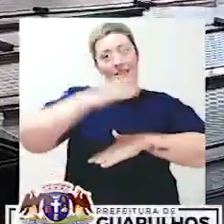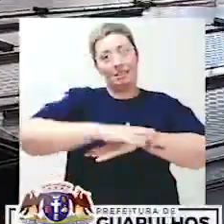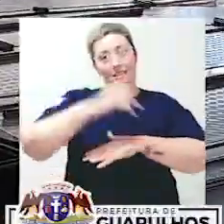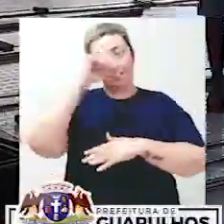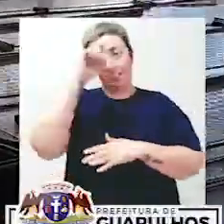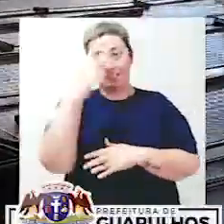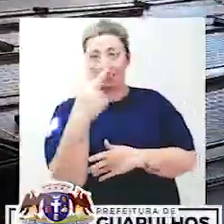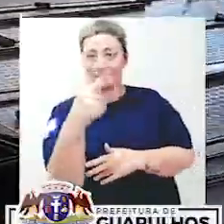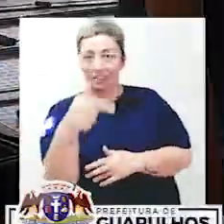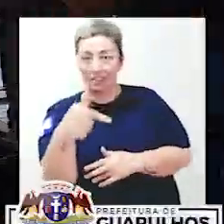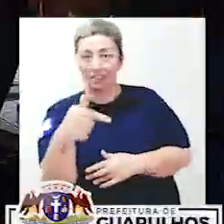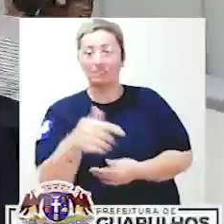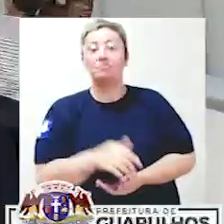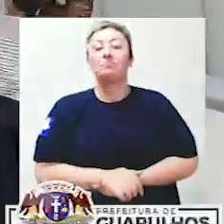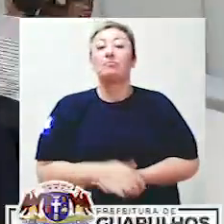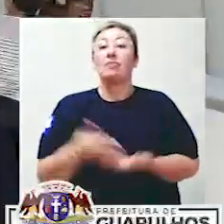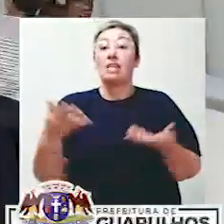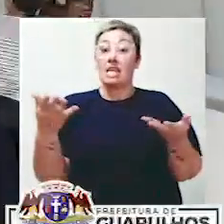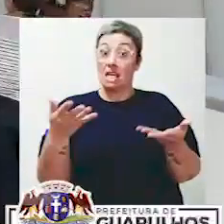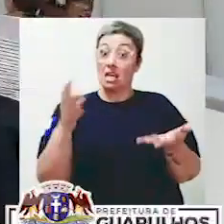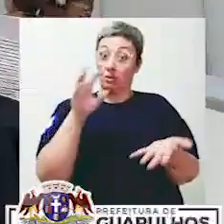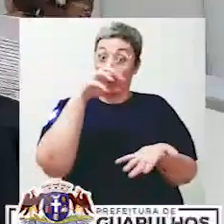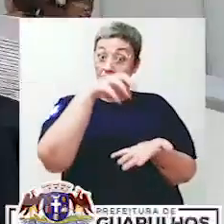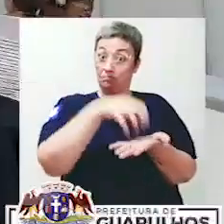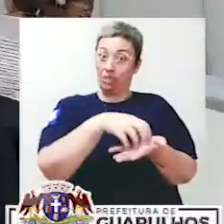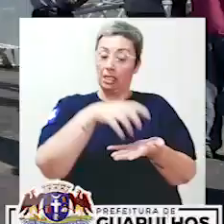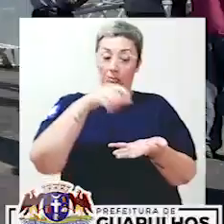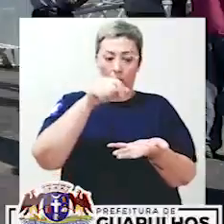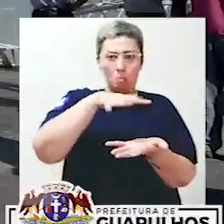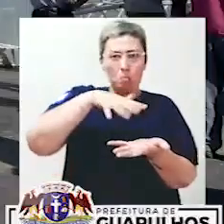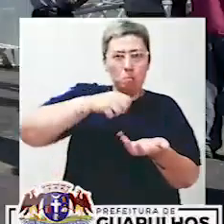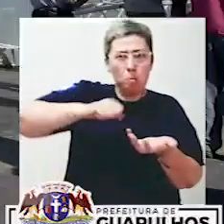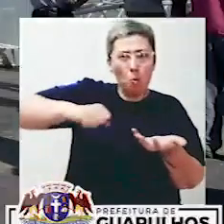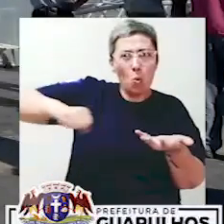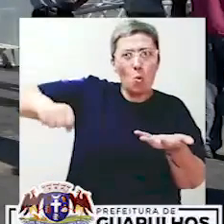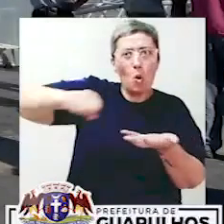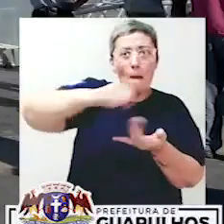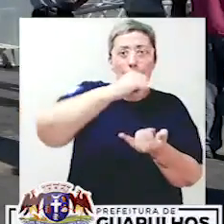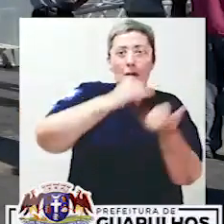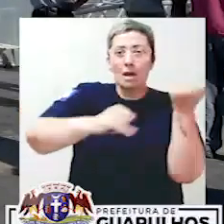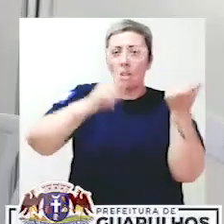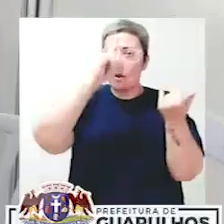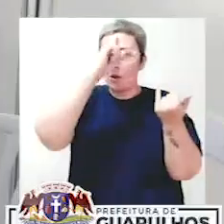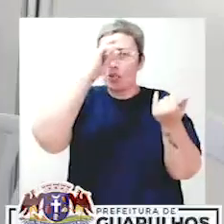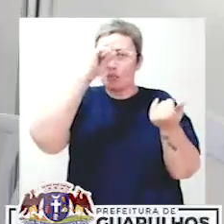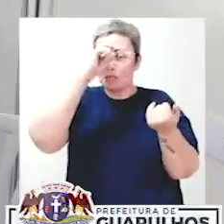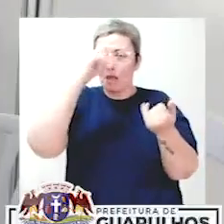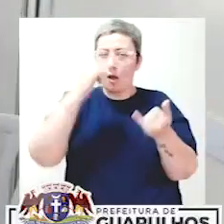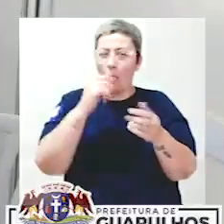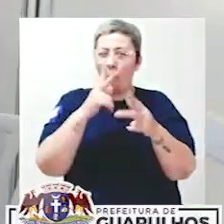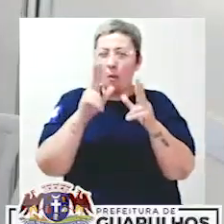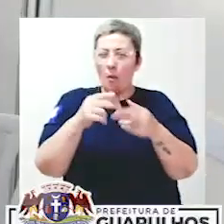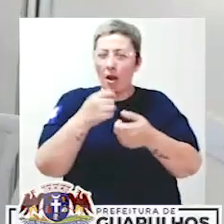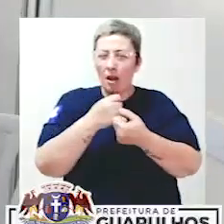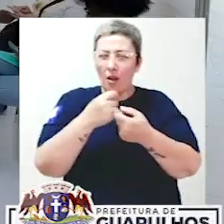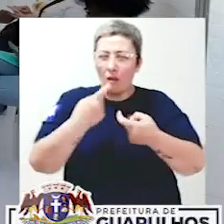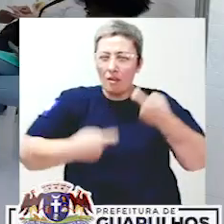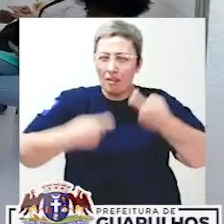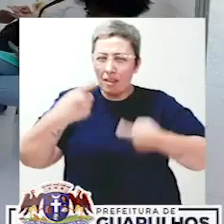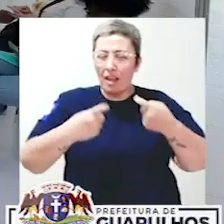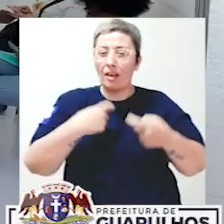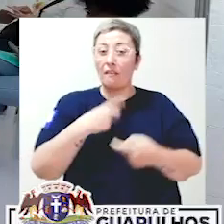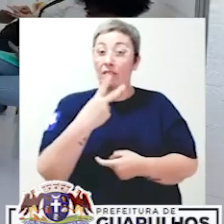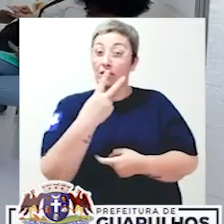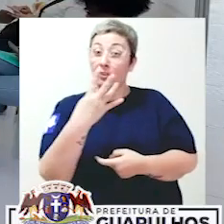sexta-feira, dia 27. Esse, Camila, é um complexo que é uma espécie de hospital de campanha que vai funcionar